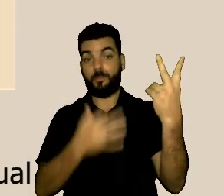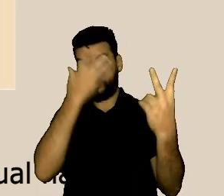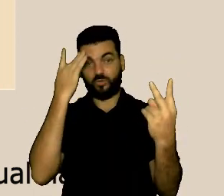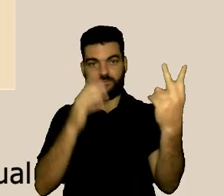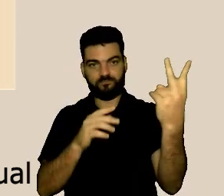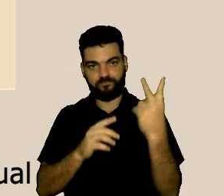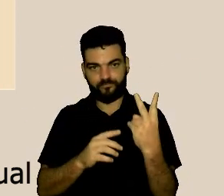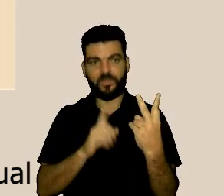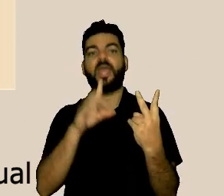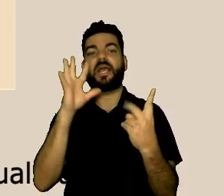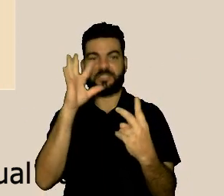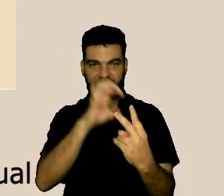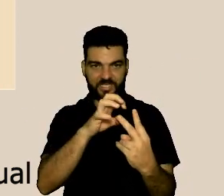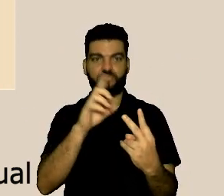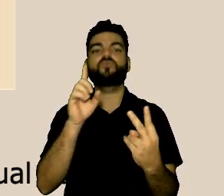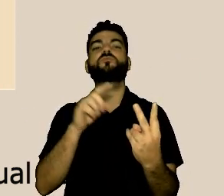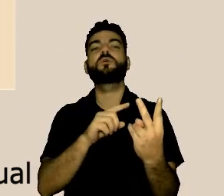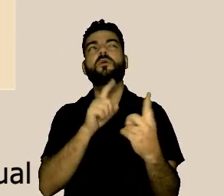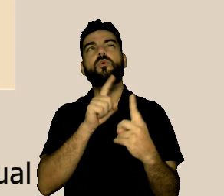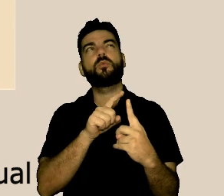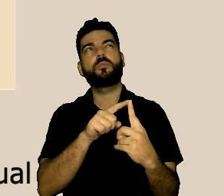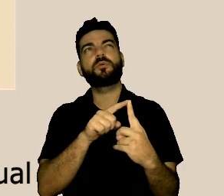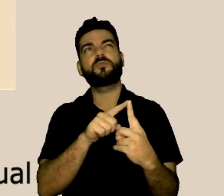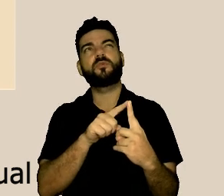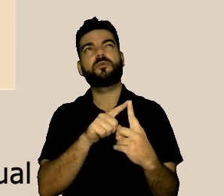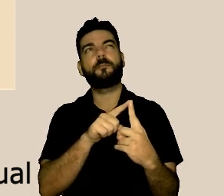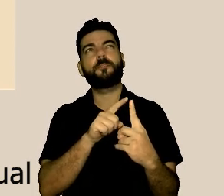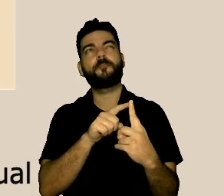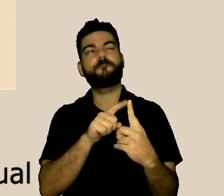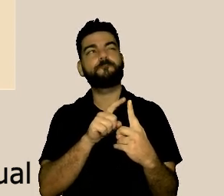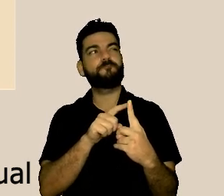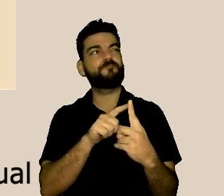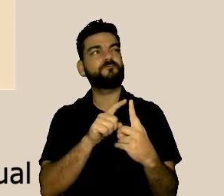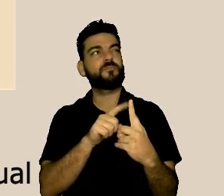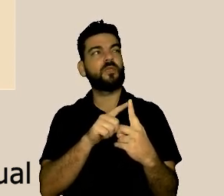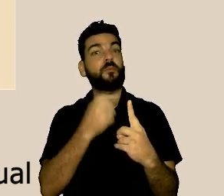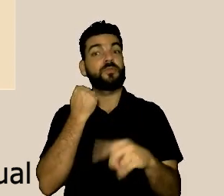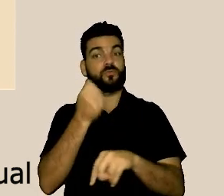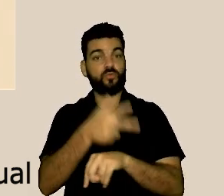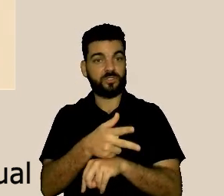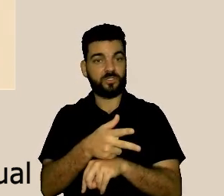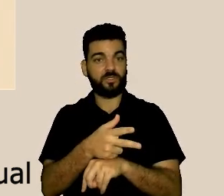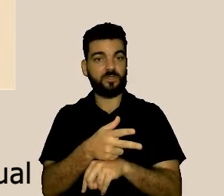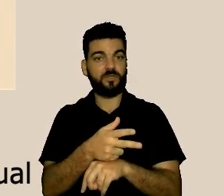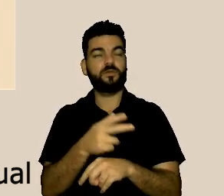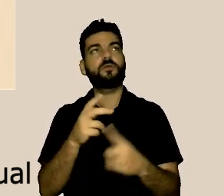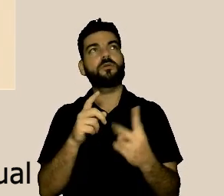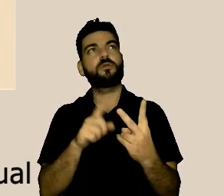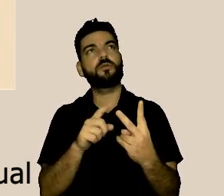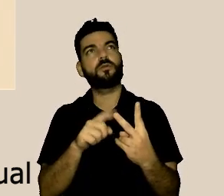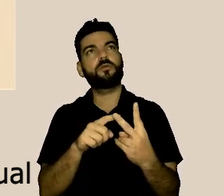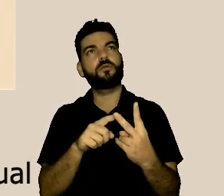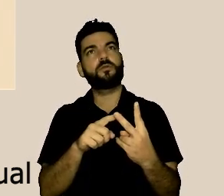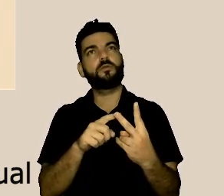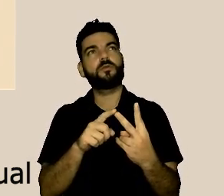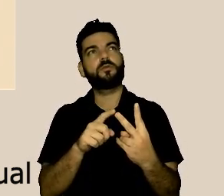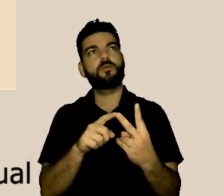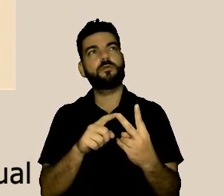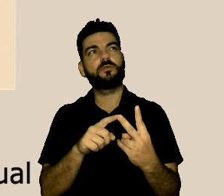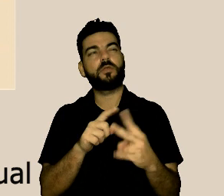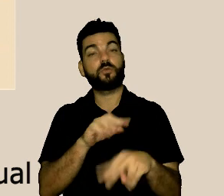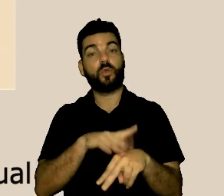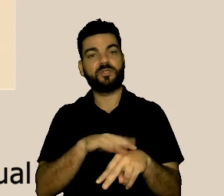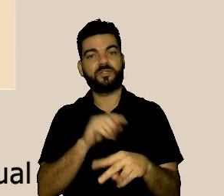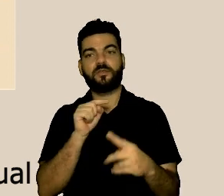casos de assédio uma pessoa chegou a uma aposentadoria por invalidez e ela está